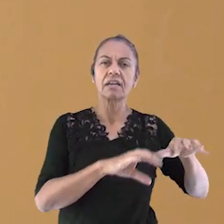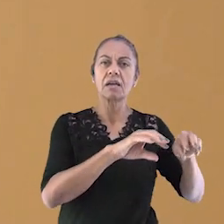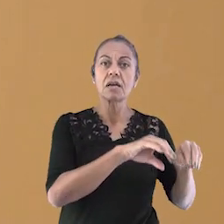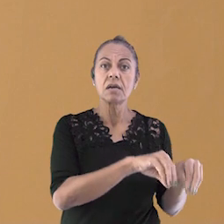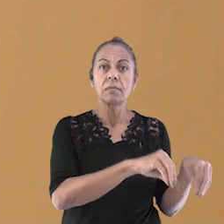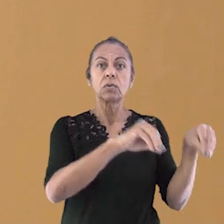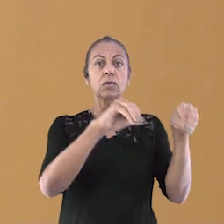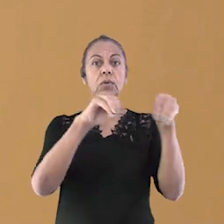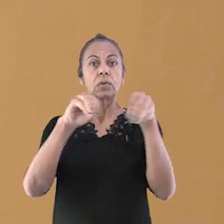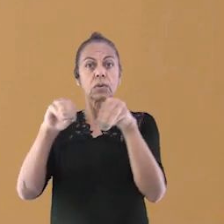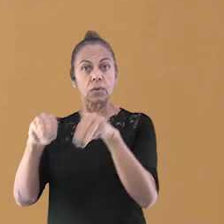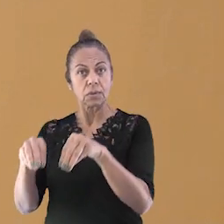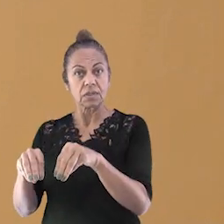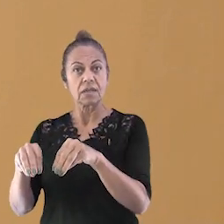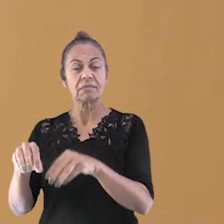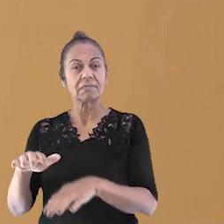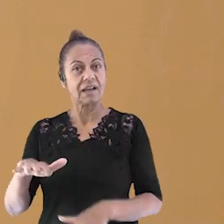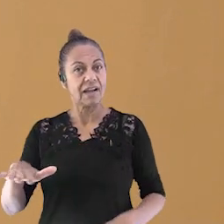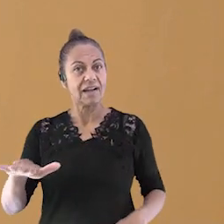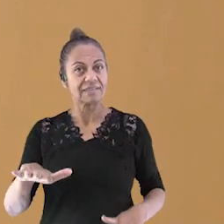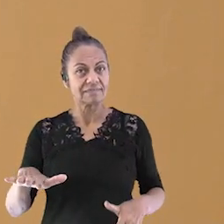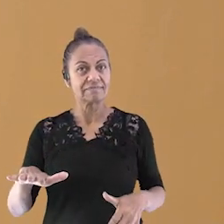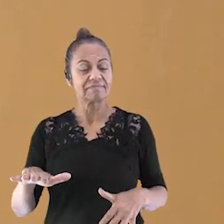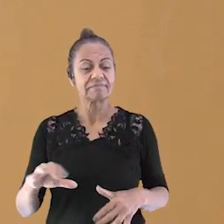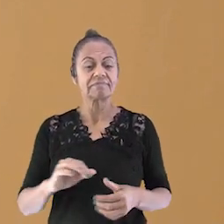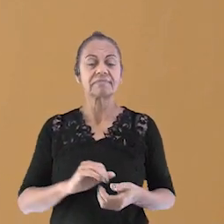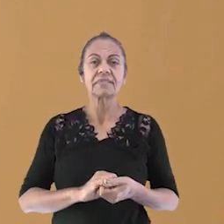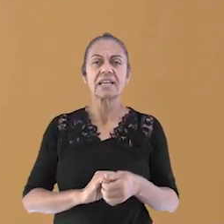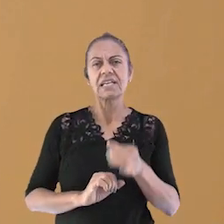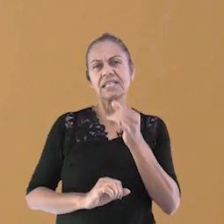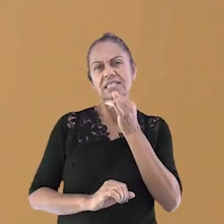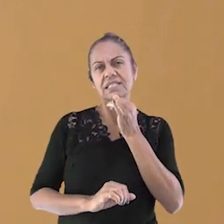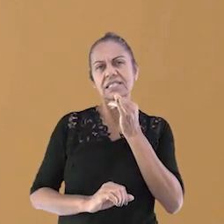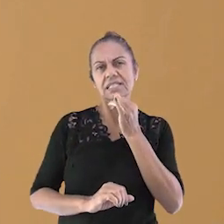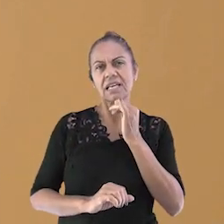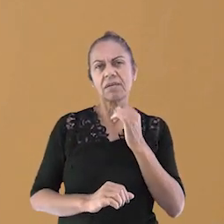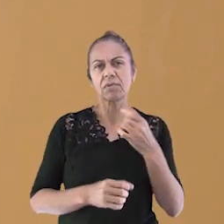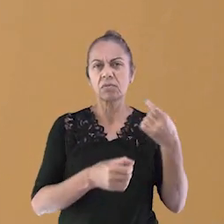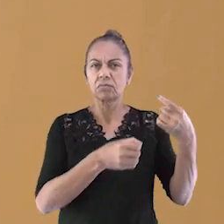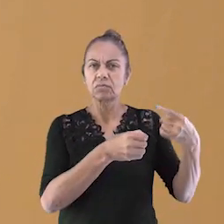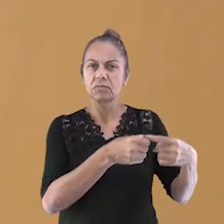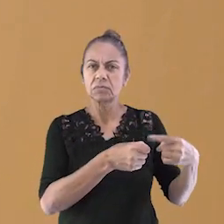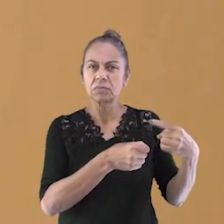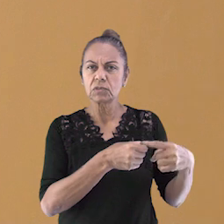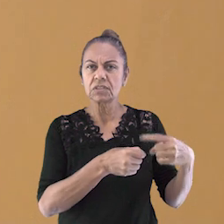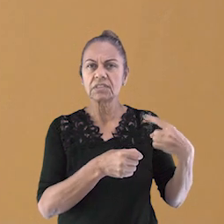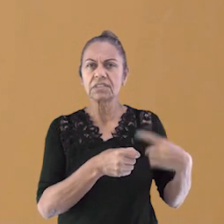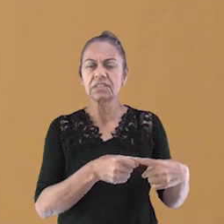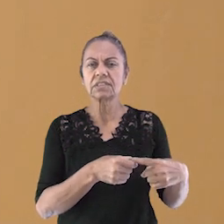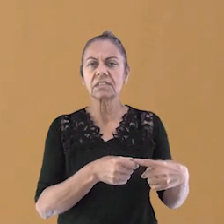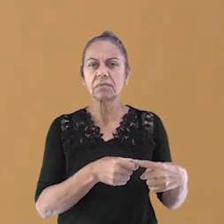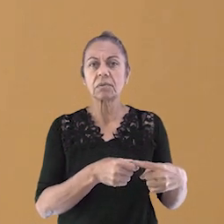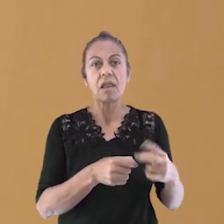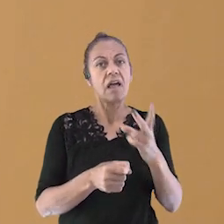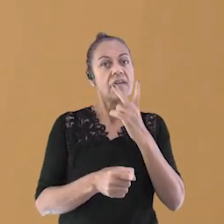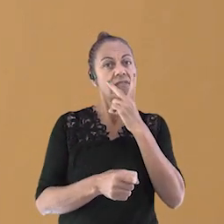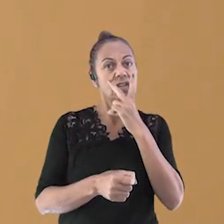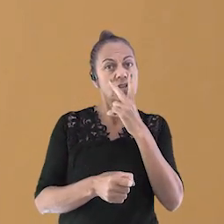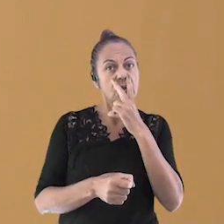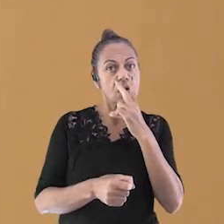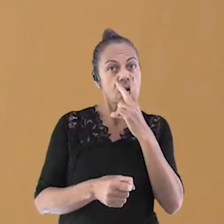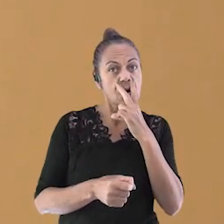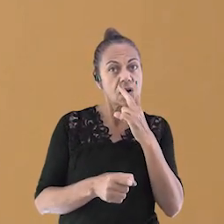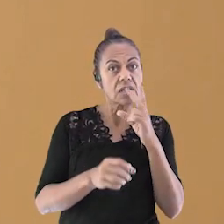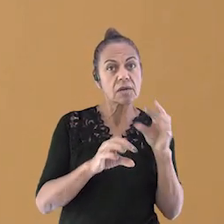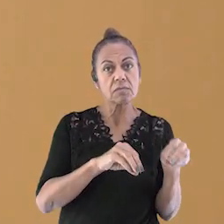áreas como a da segunda foto? Por exemplo, se mudam de um município da região metropolitana da Grande Vitória para outro,